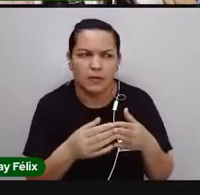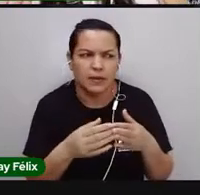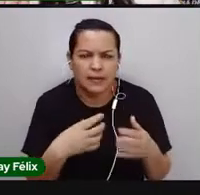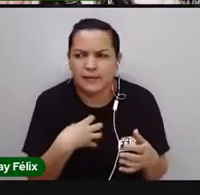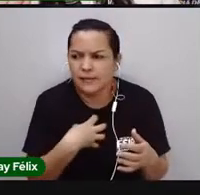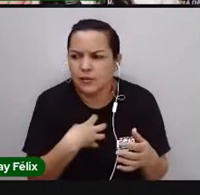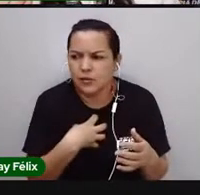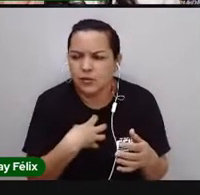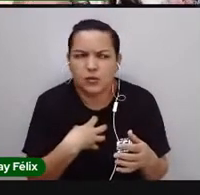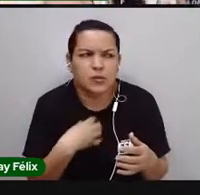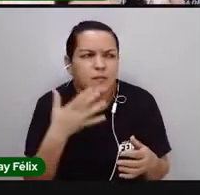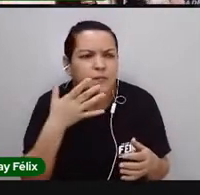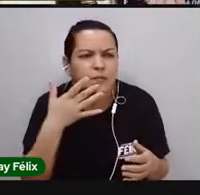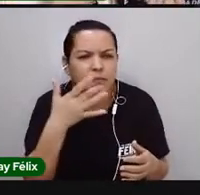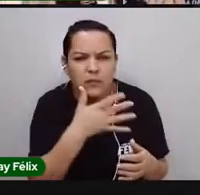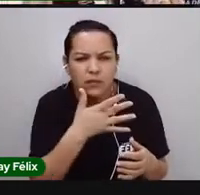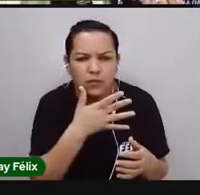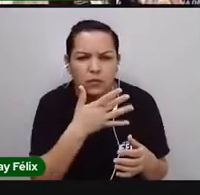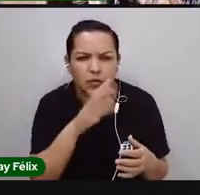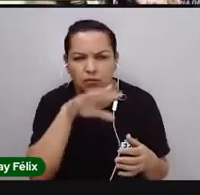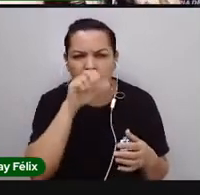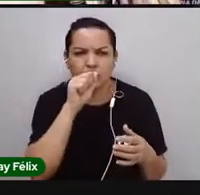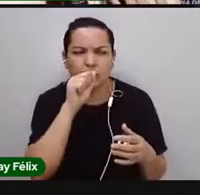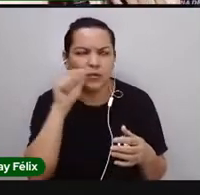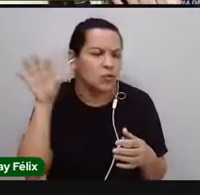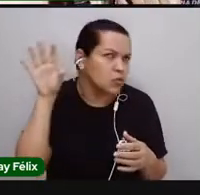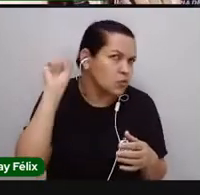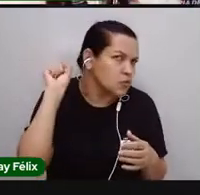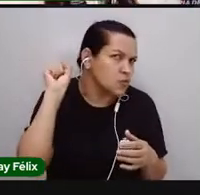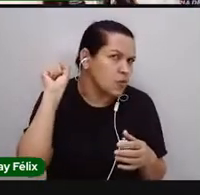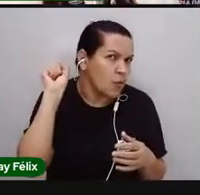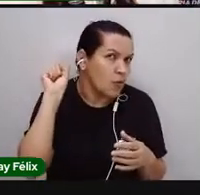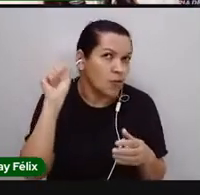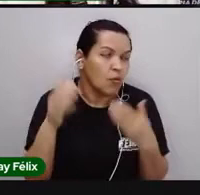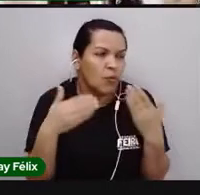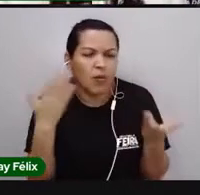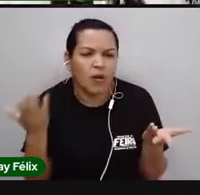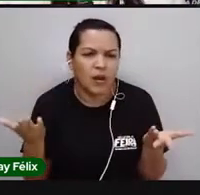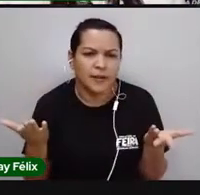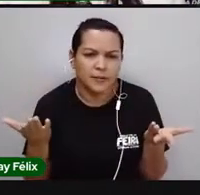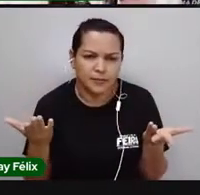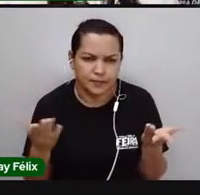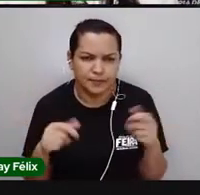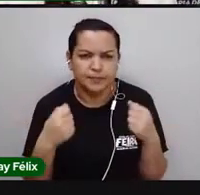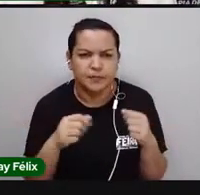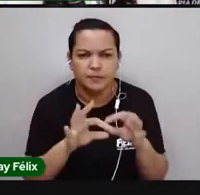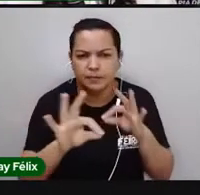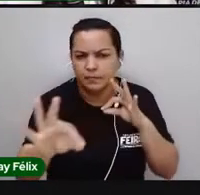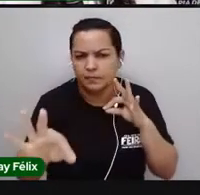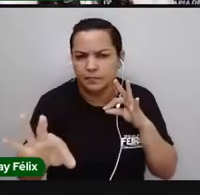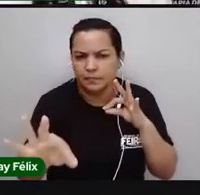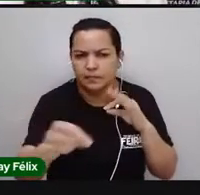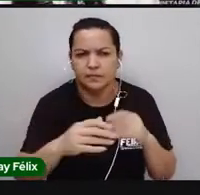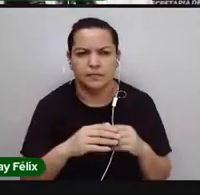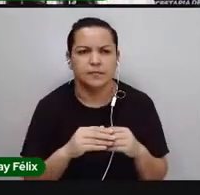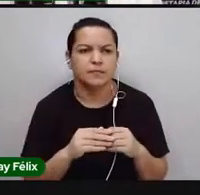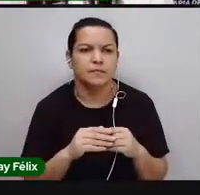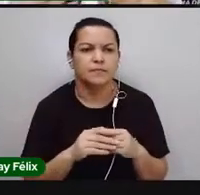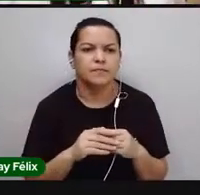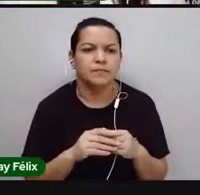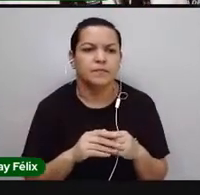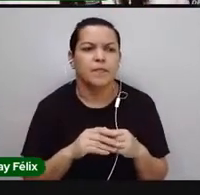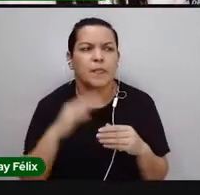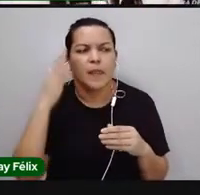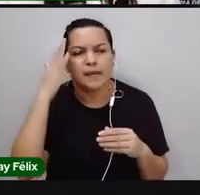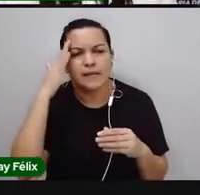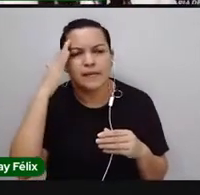qual é o gosto, qual é o som que ele emite. Preciso medir, né? Preciso